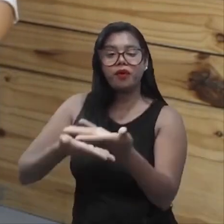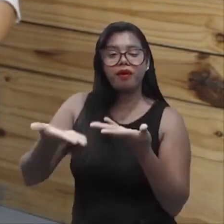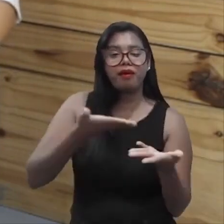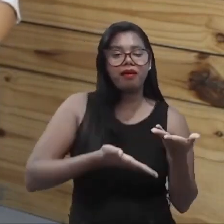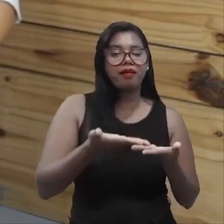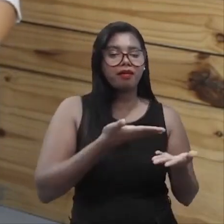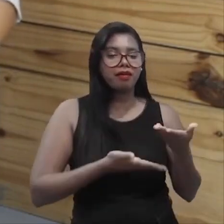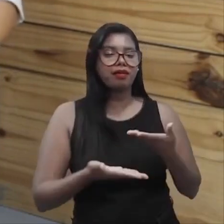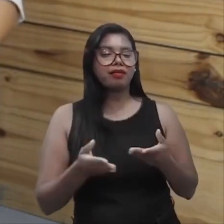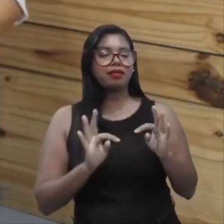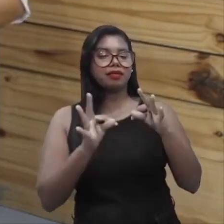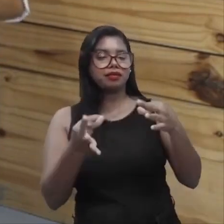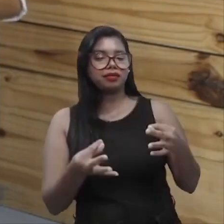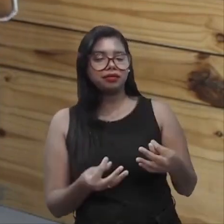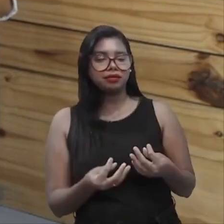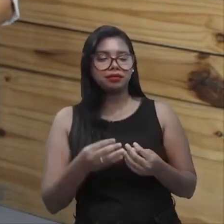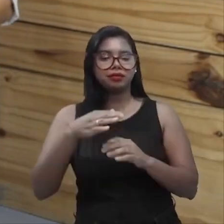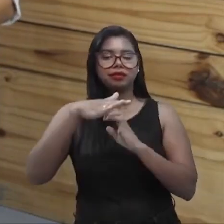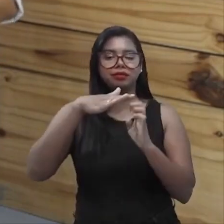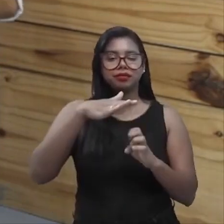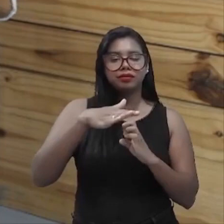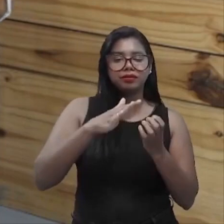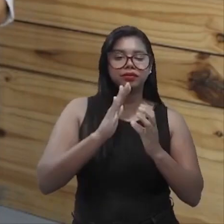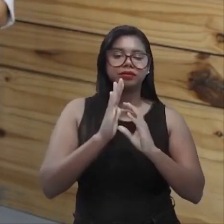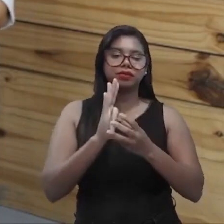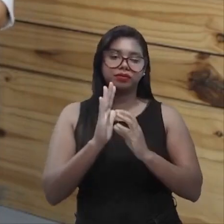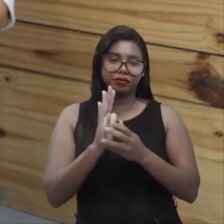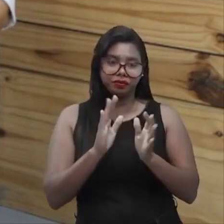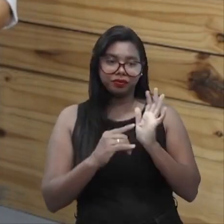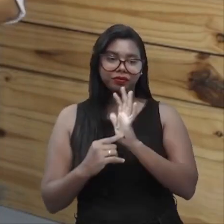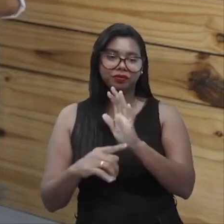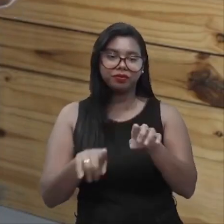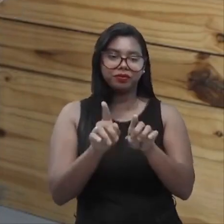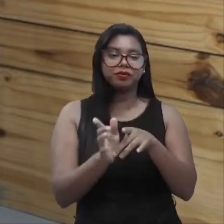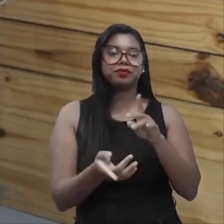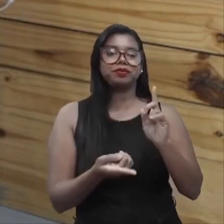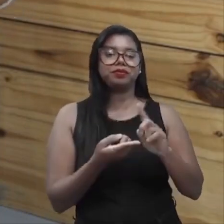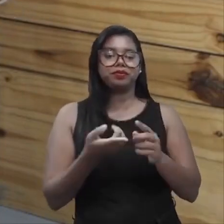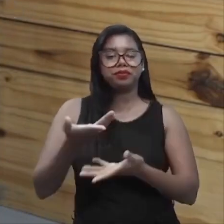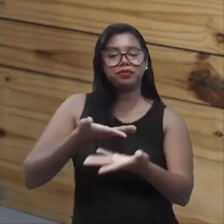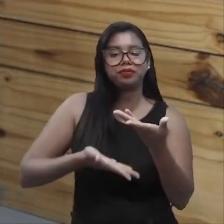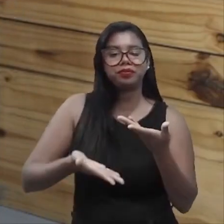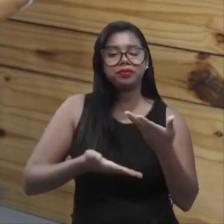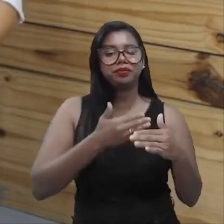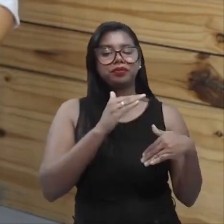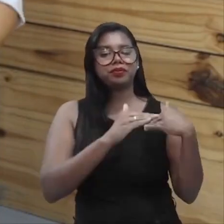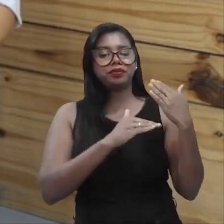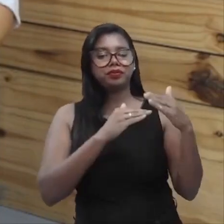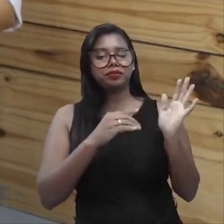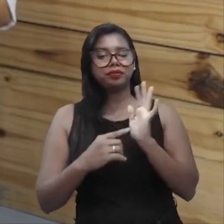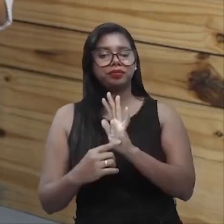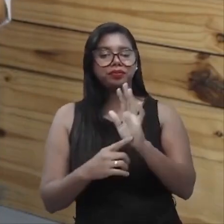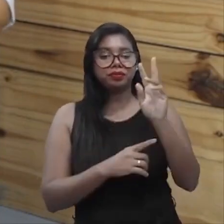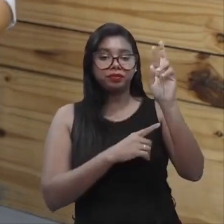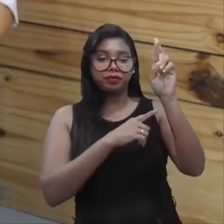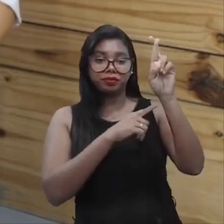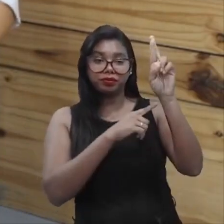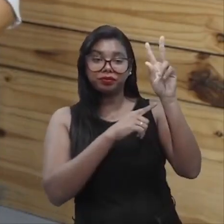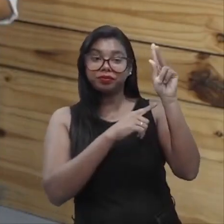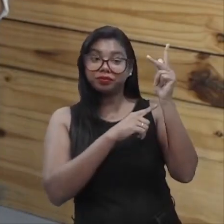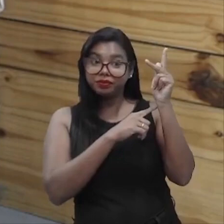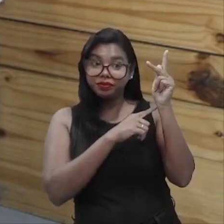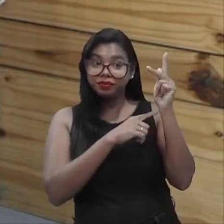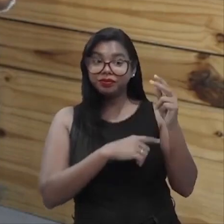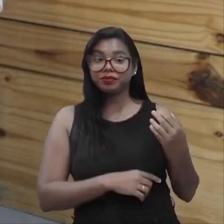ilha com outra. Então, a gestão da qualidade, o sistema de qualidade, e aí desenvolvido pelo Departamento de Recursos Humanos, Setor de Recursos